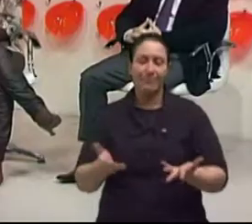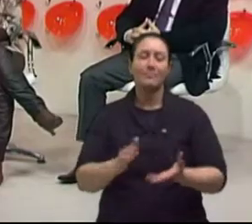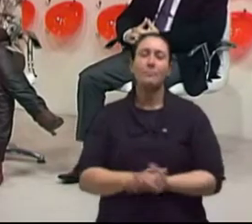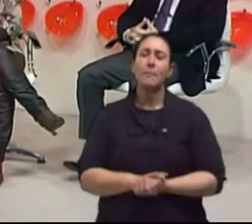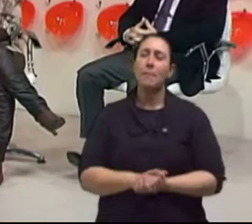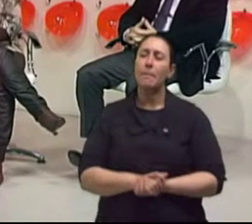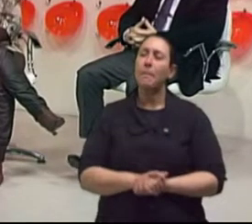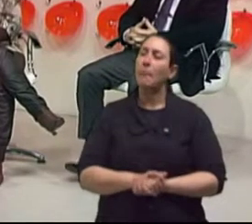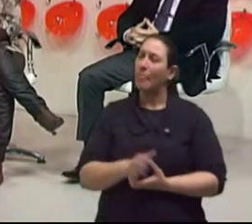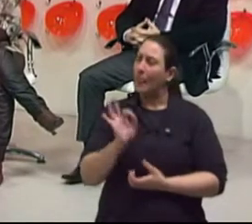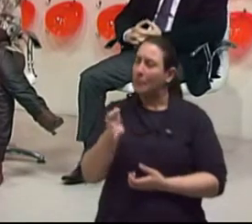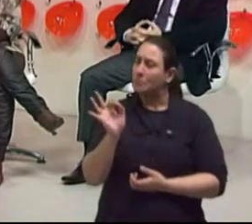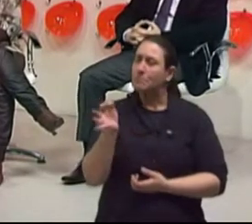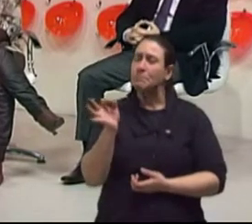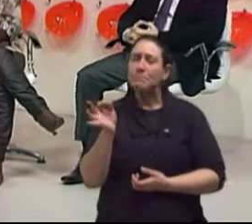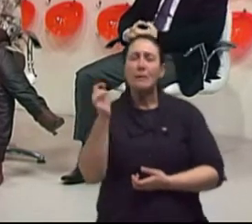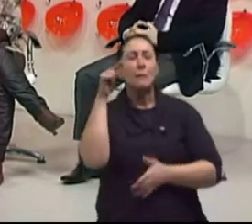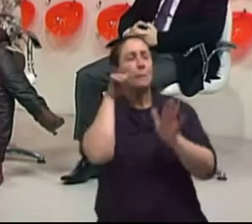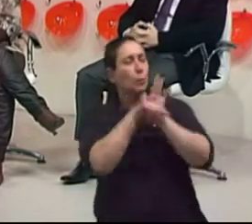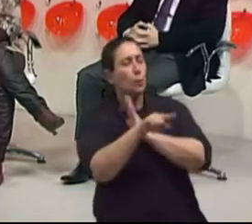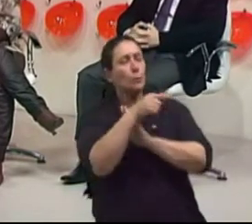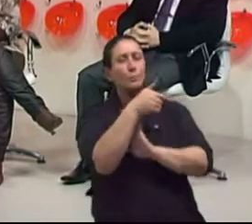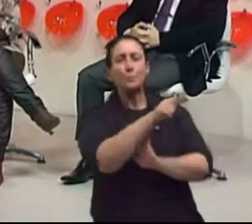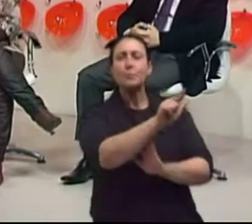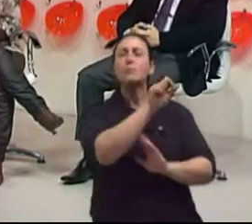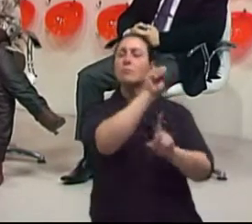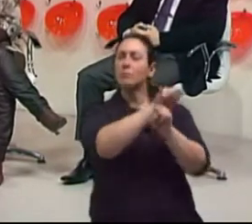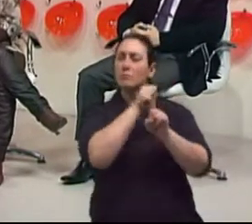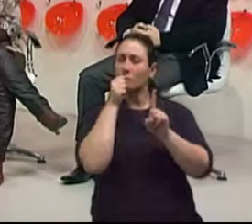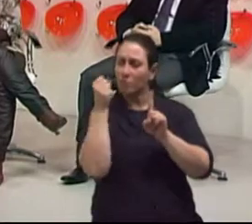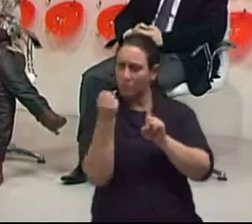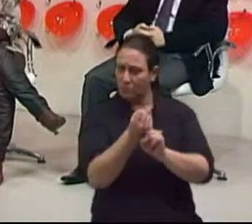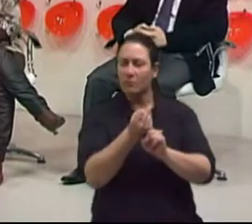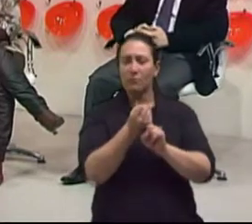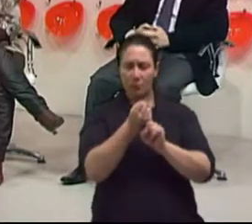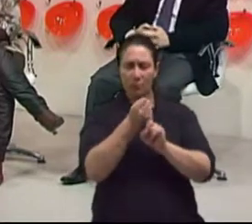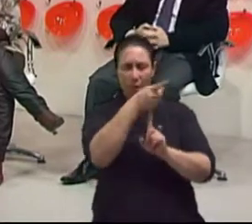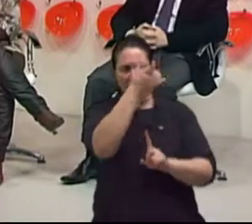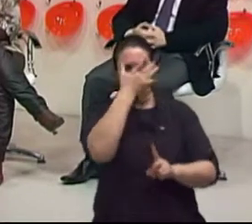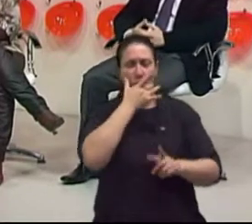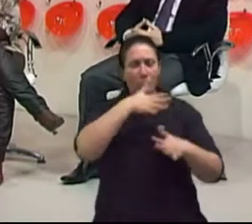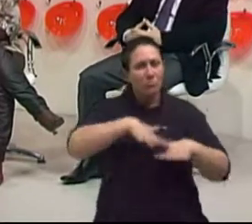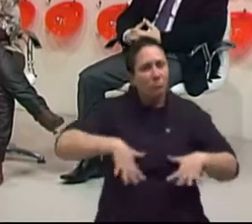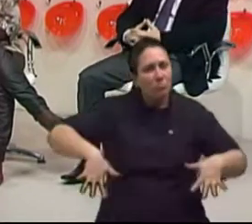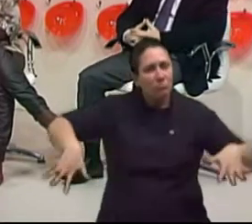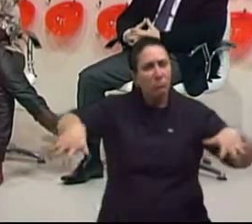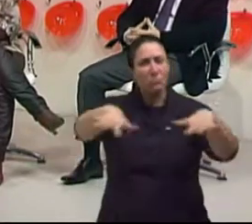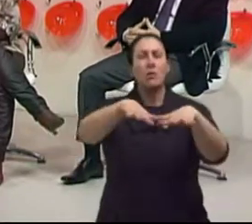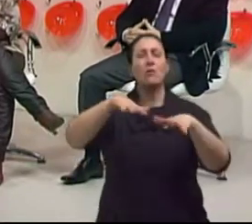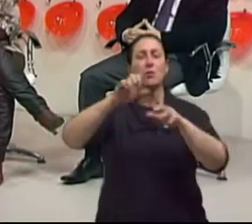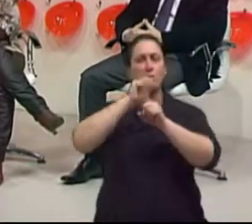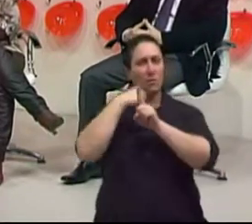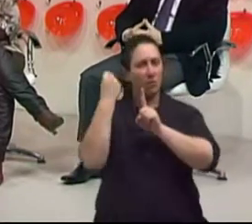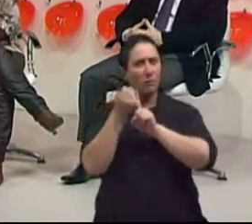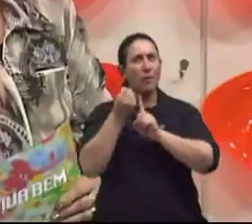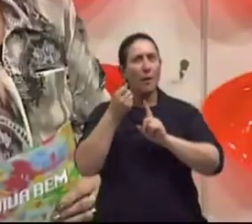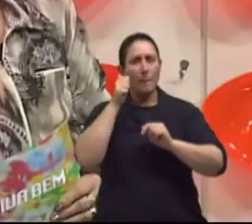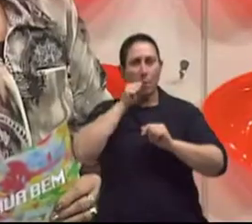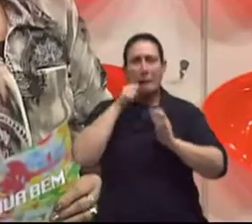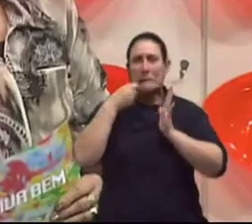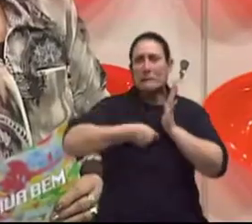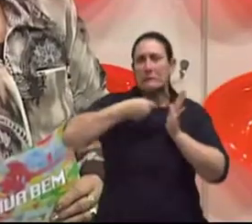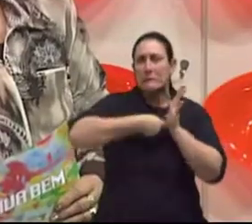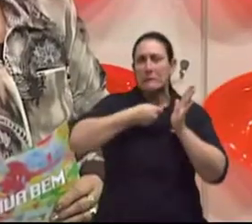E a sociedade hoje, tu achas que a sociedade hoje, ela impele as mulheres a ficarem mais dentro do padrão de